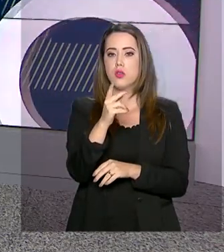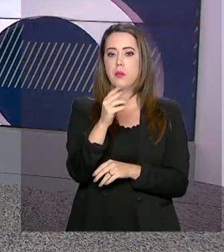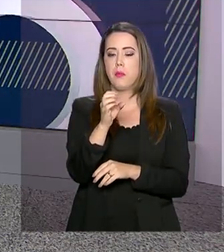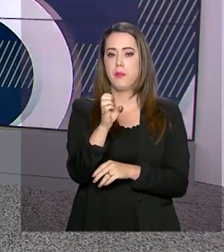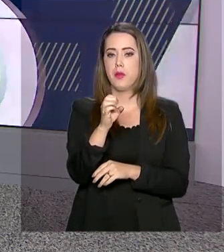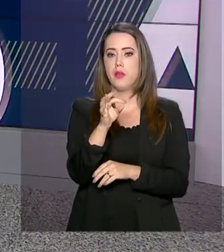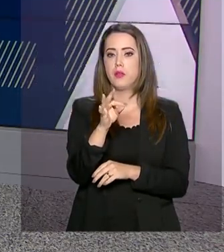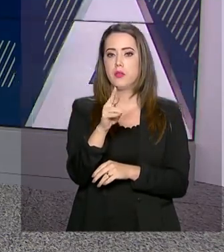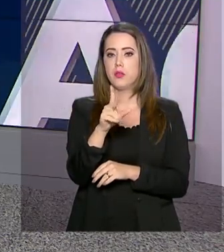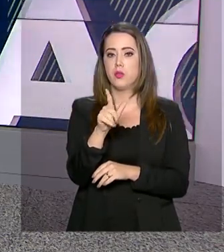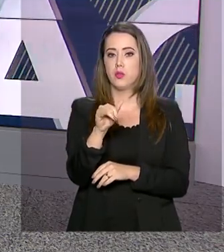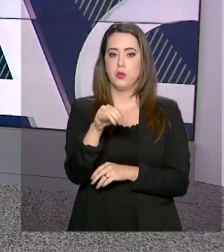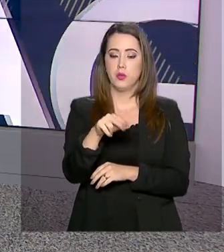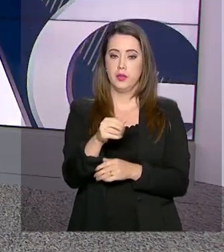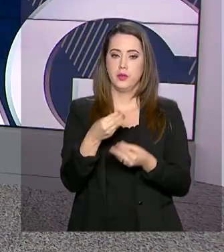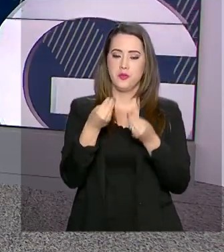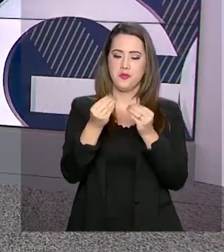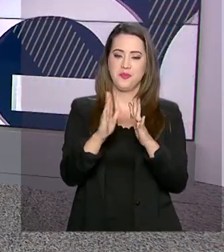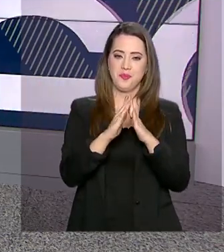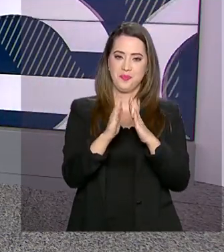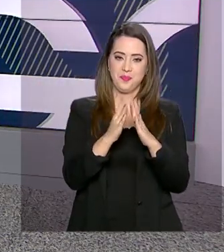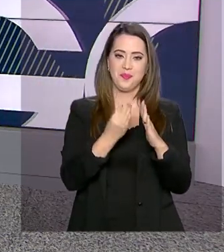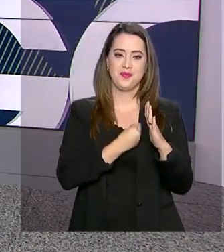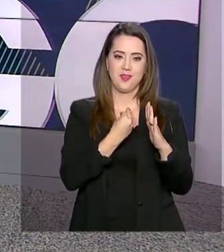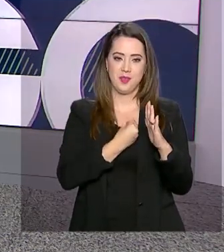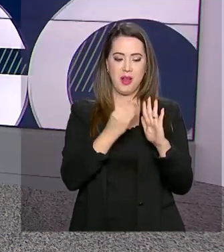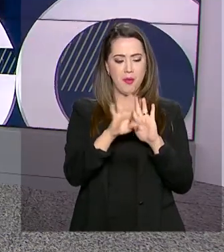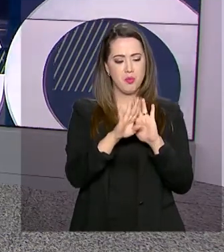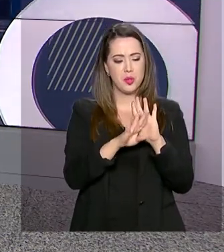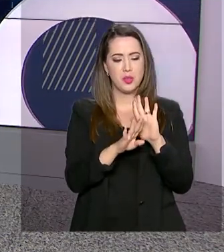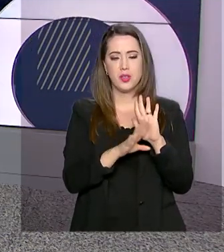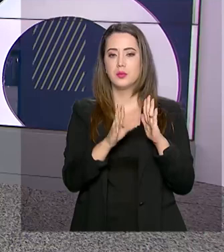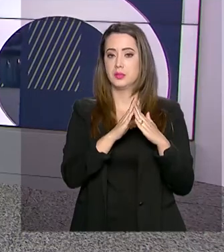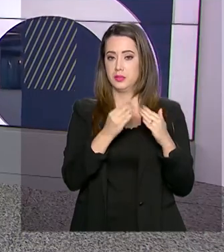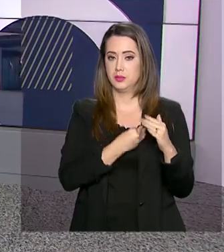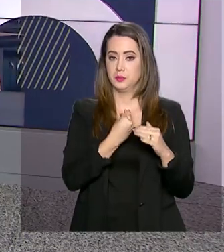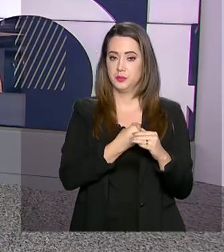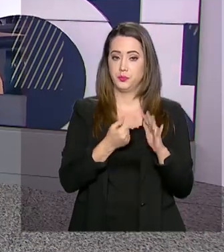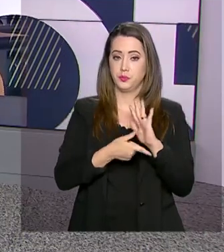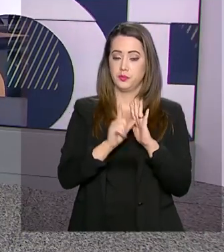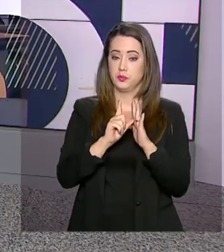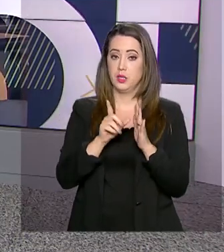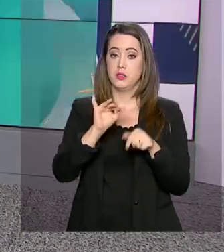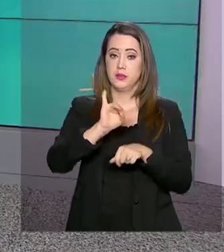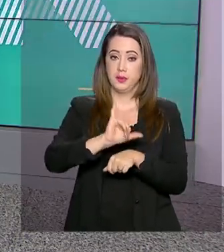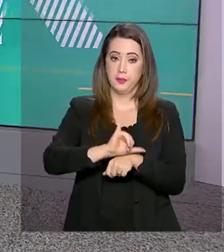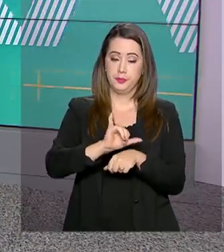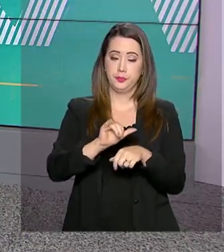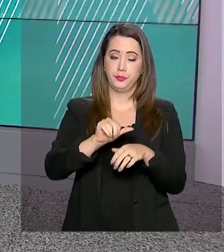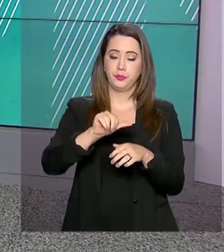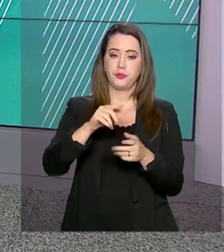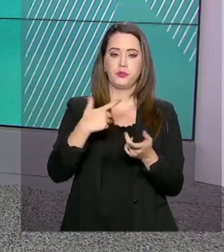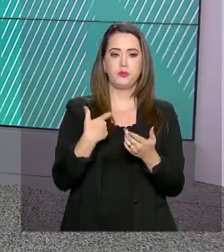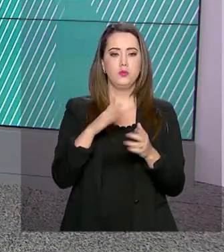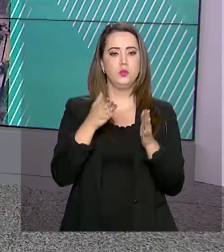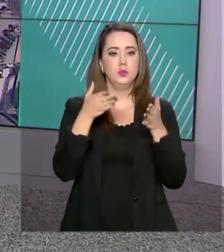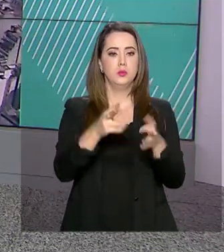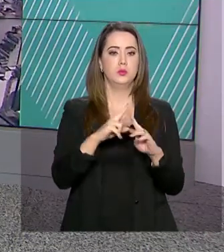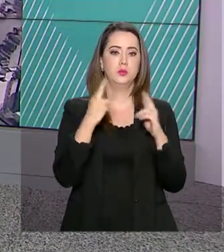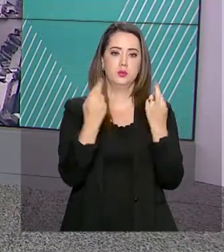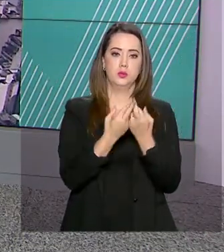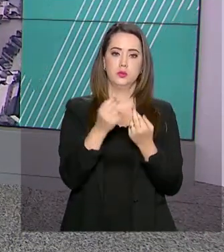unidades habitacionais do programa Minha Casa Minha Vida. Mais cedo, ele esteve em Recife, onde participou da reunião da Sudene.